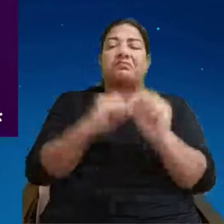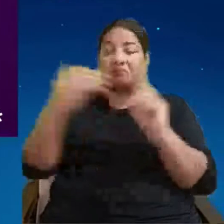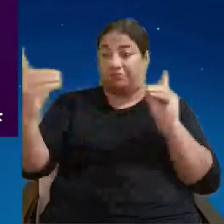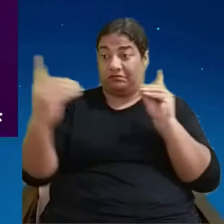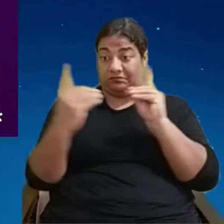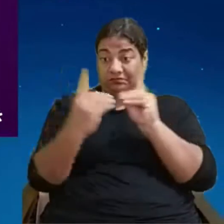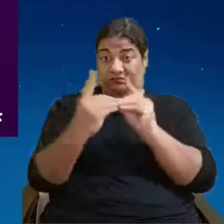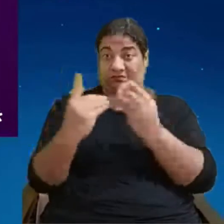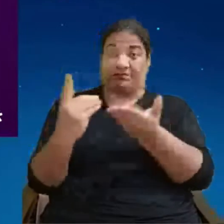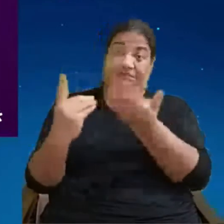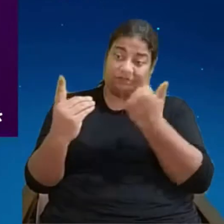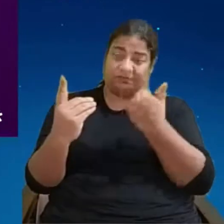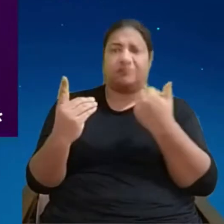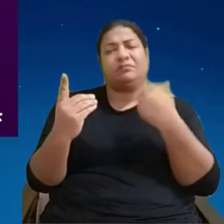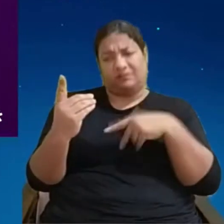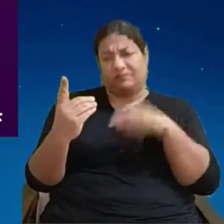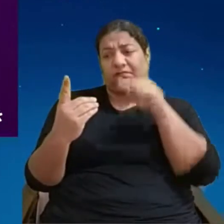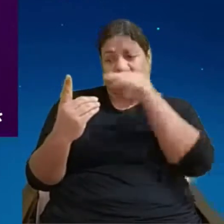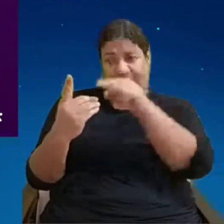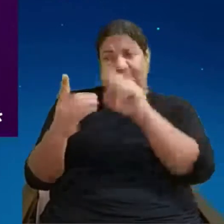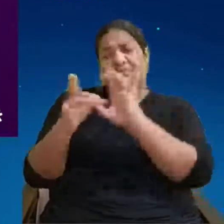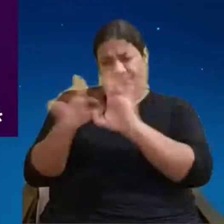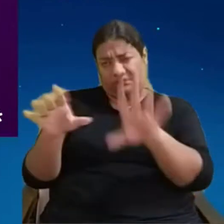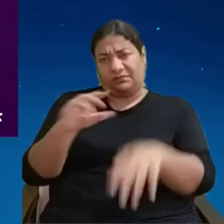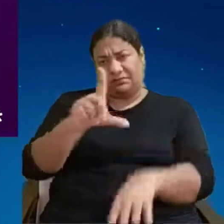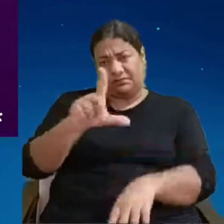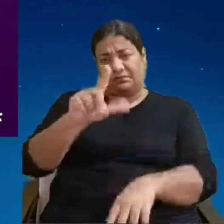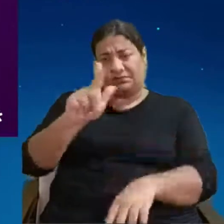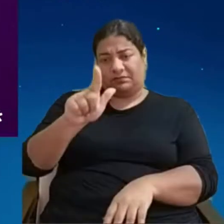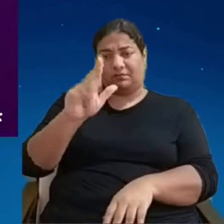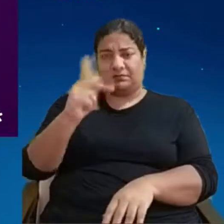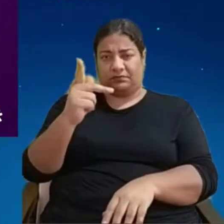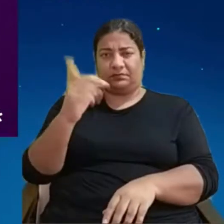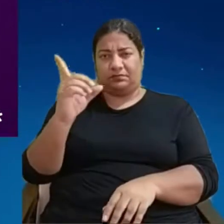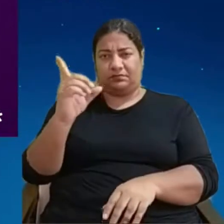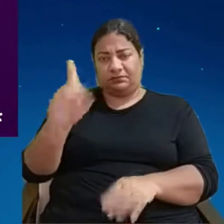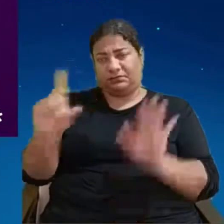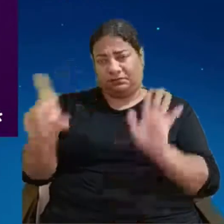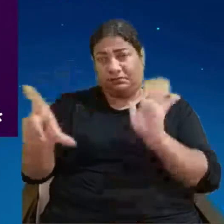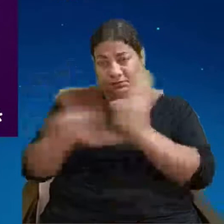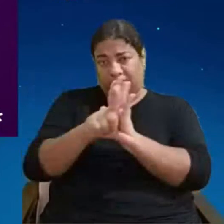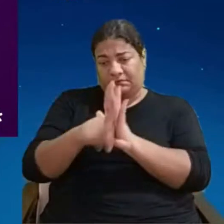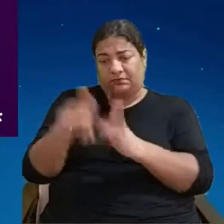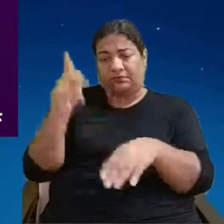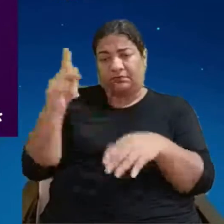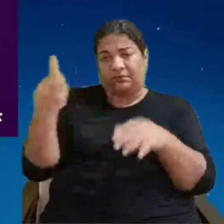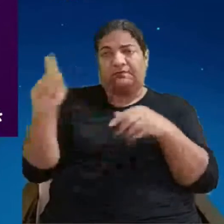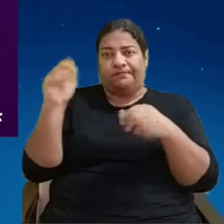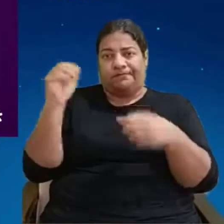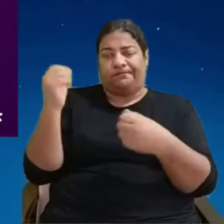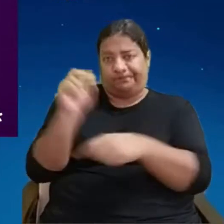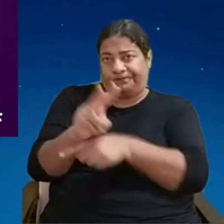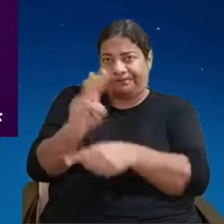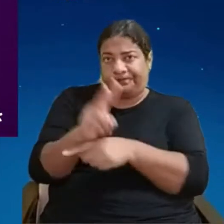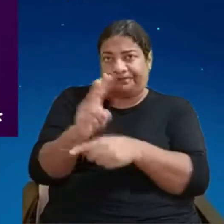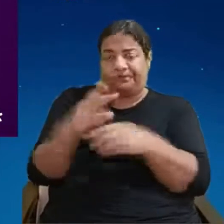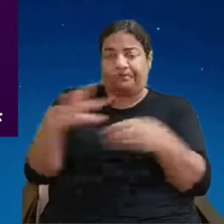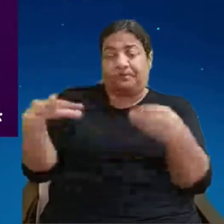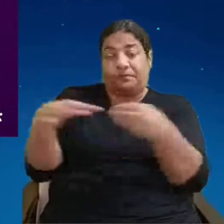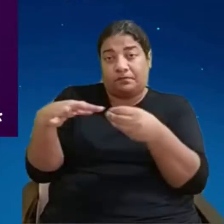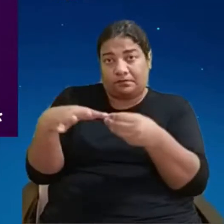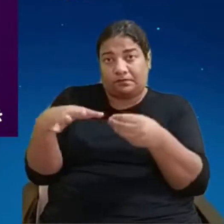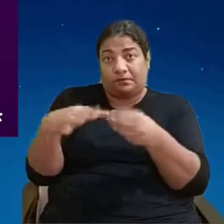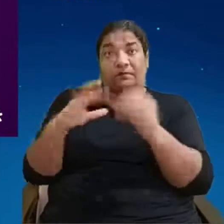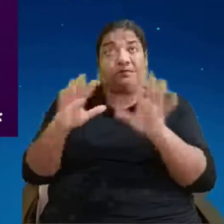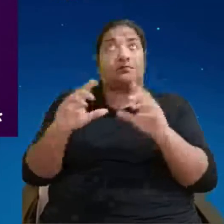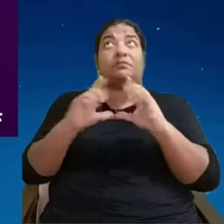com o LGPD, todas as informações possíveis. Eu tenho toda a loja conectada com 5G, câmera de segurança, Wi